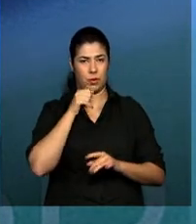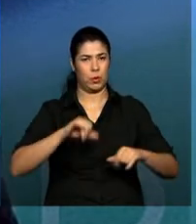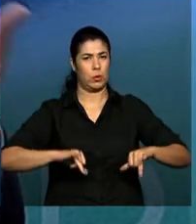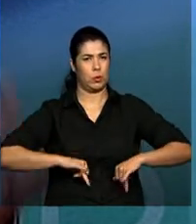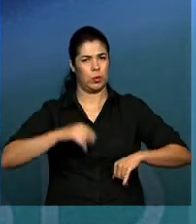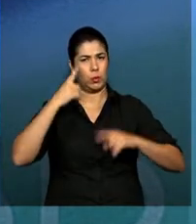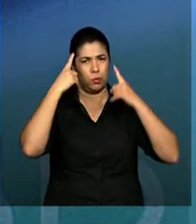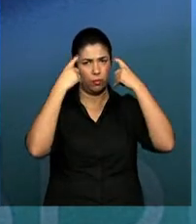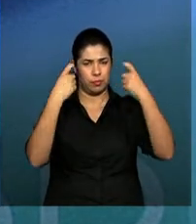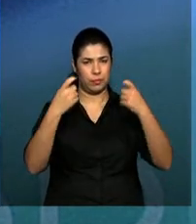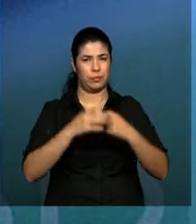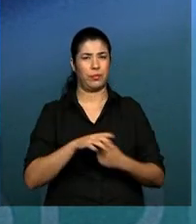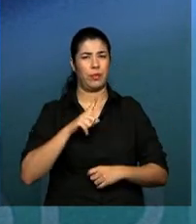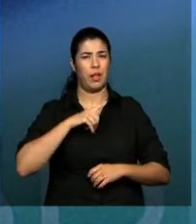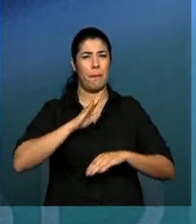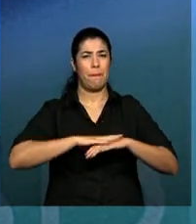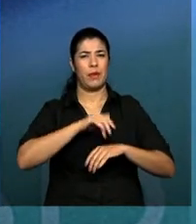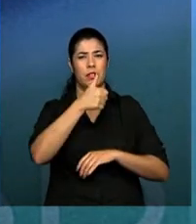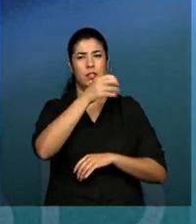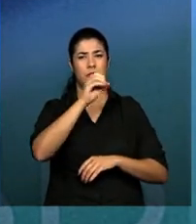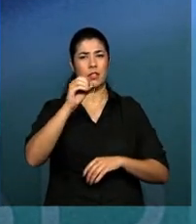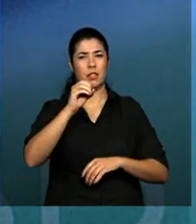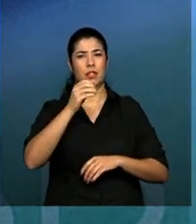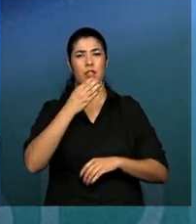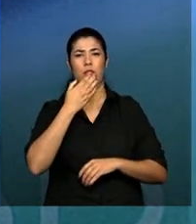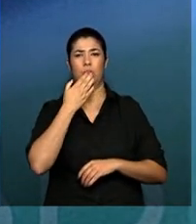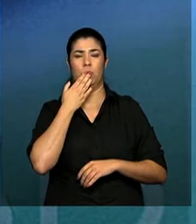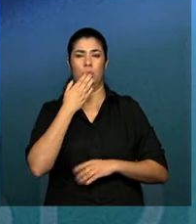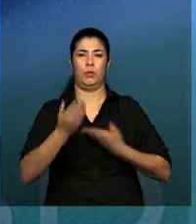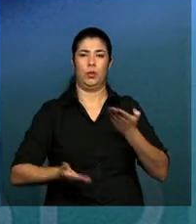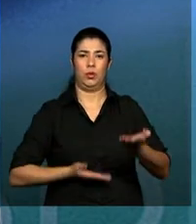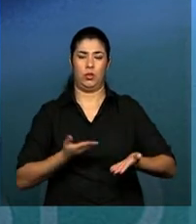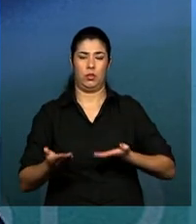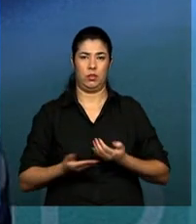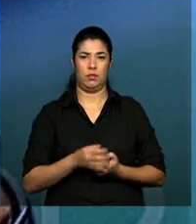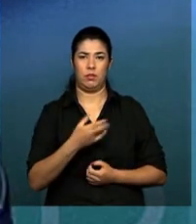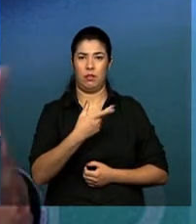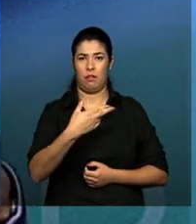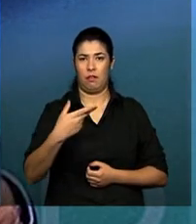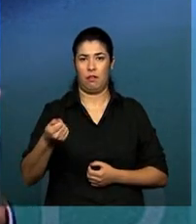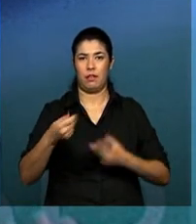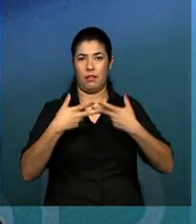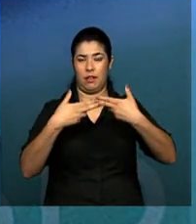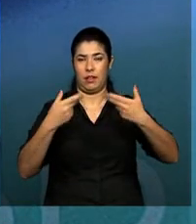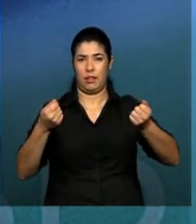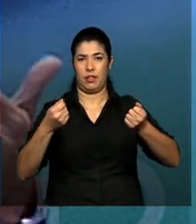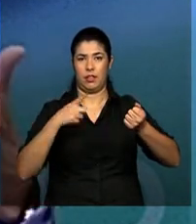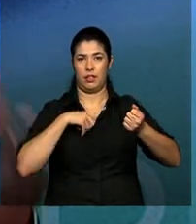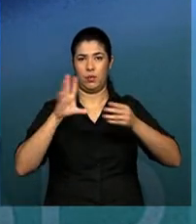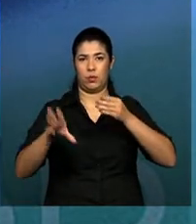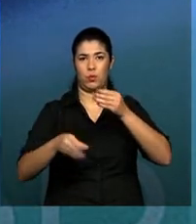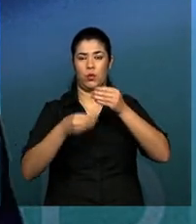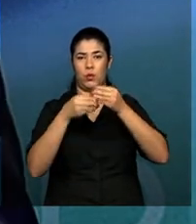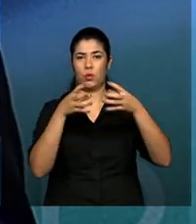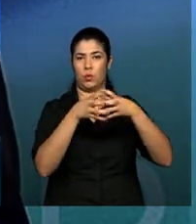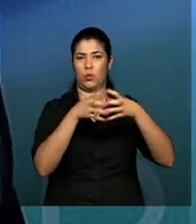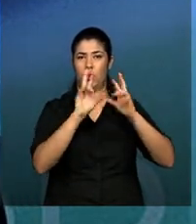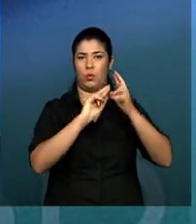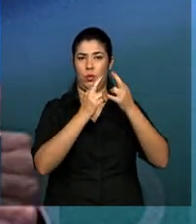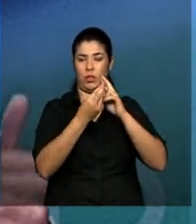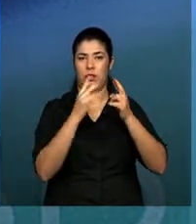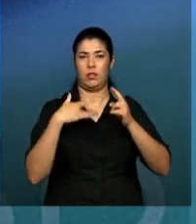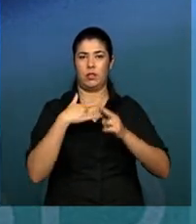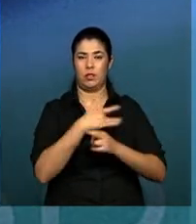mais de 100 serviços funcionando com essas características no Brasil, e que já são os candidatos a entrarem imediatamente nessa rede.